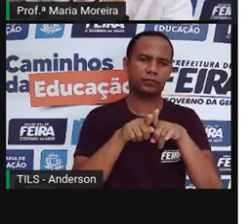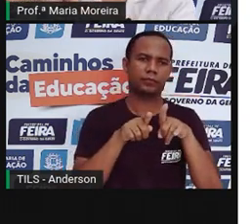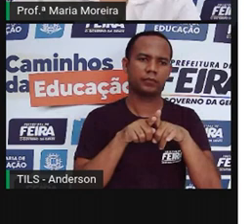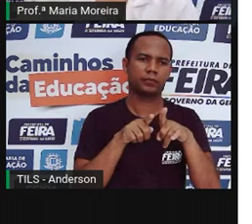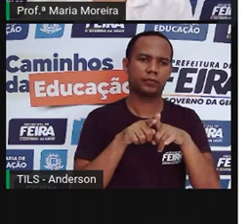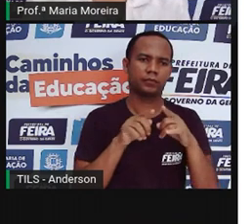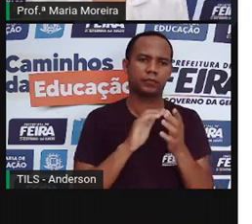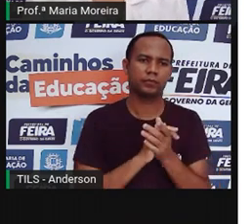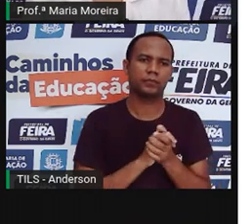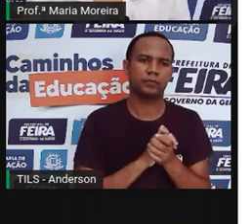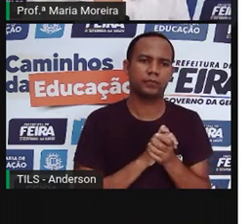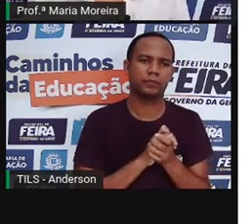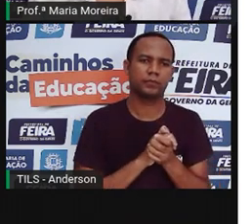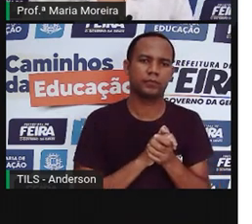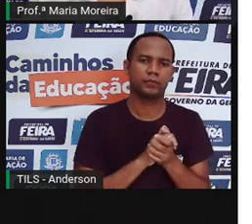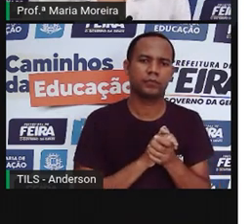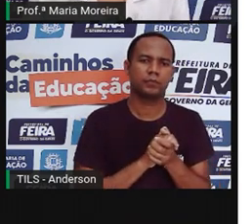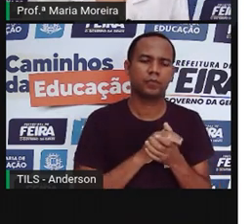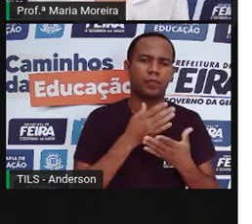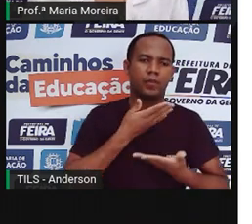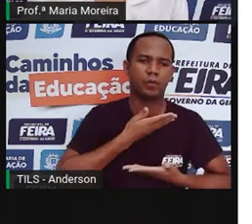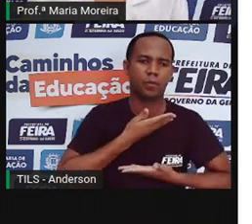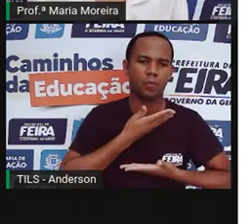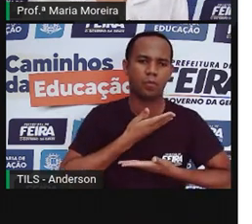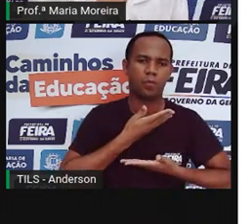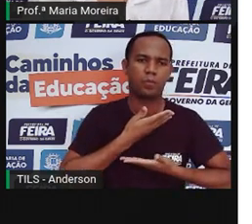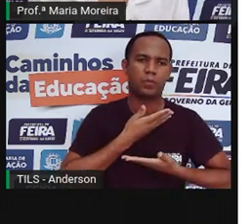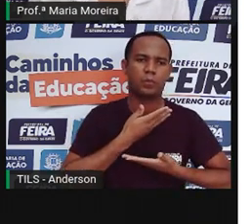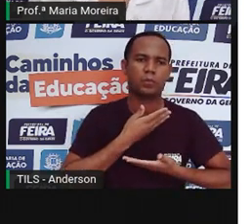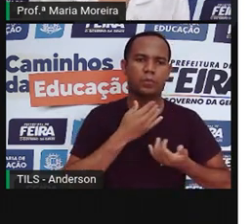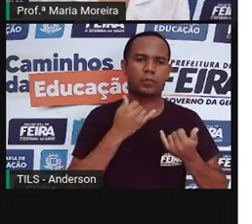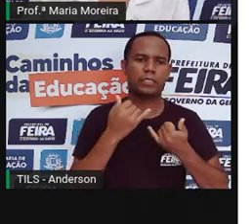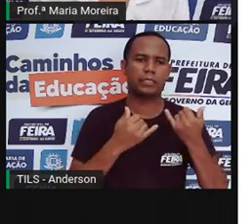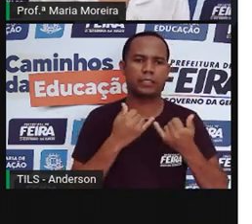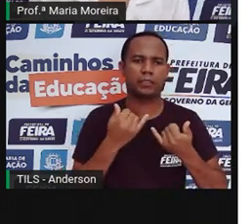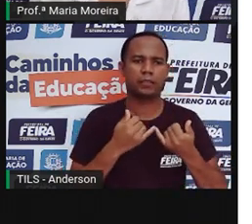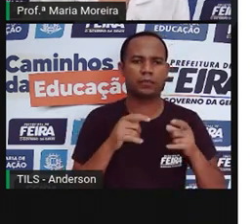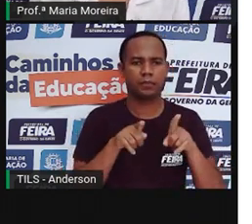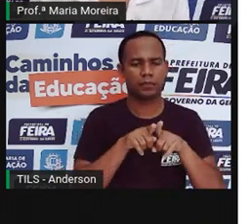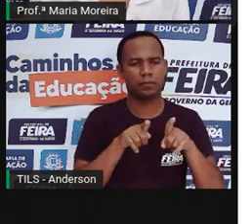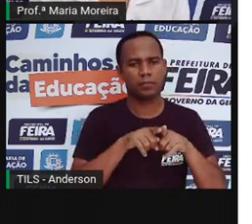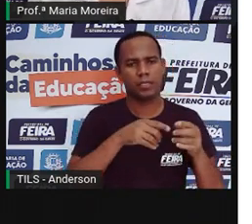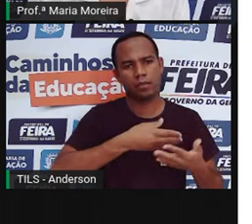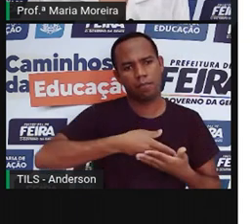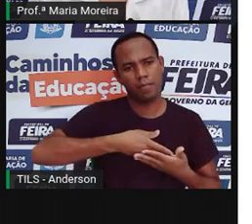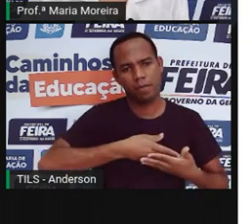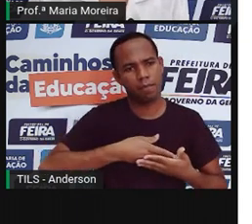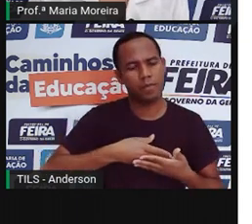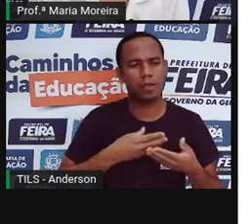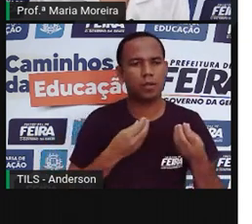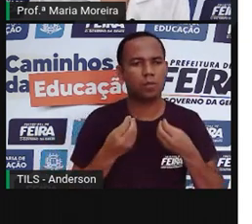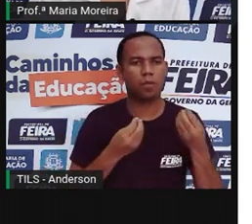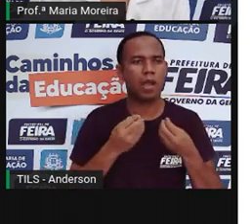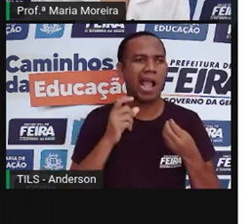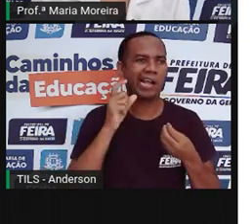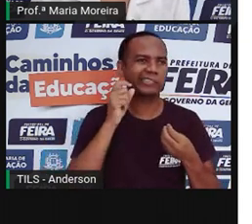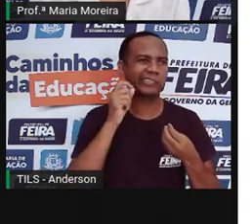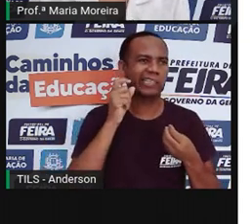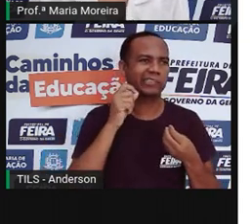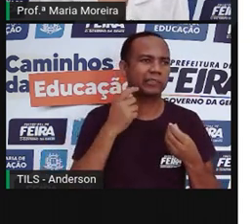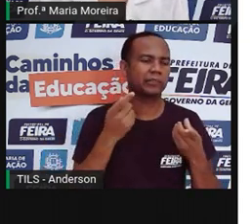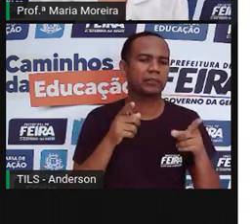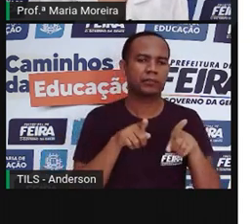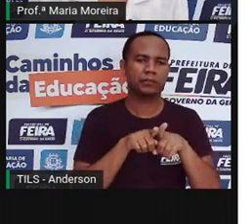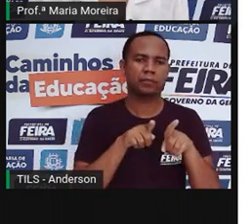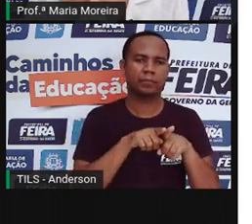vinil, né? Corpos de bonecas e brinquedos para bebês como chocalhos e mordedores. Para as